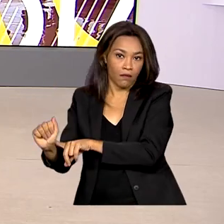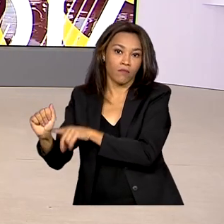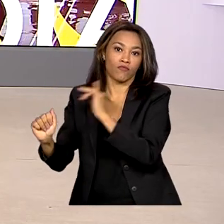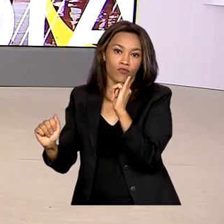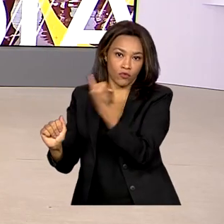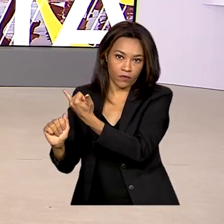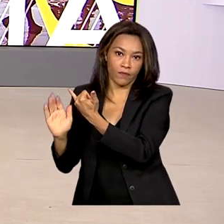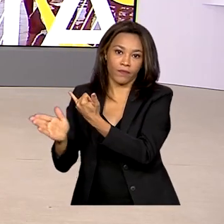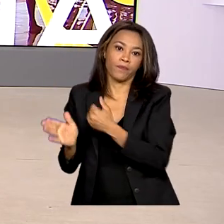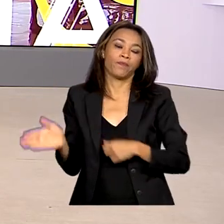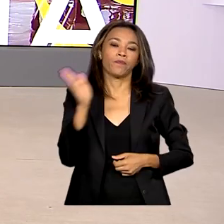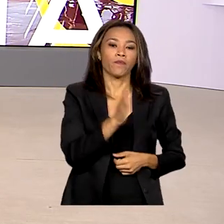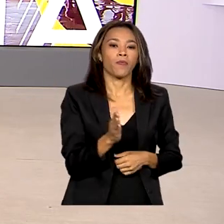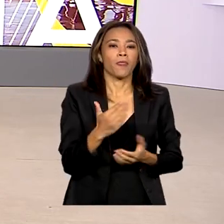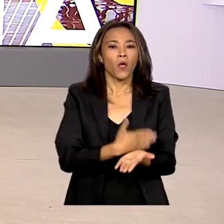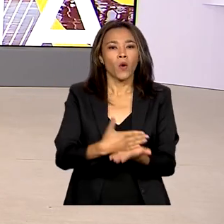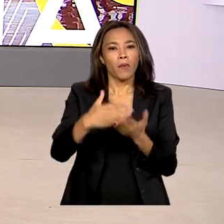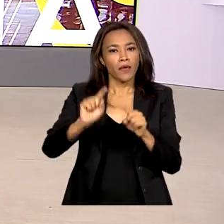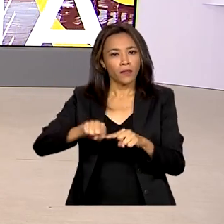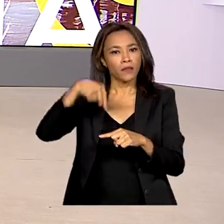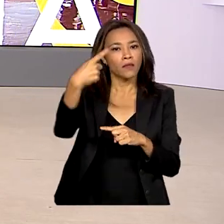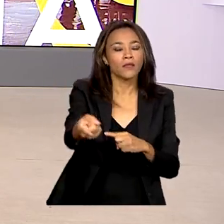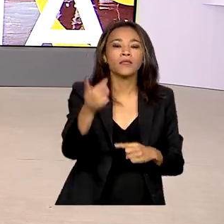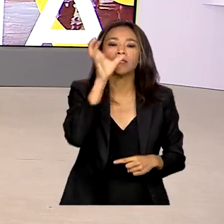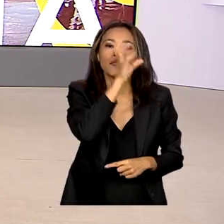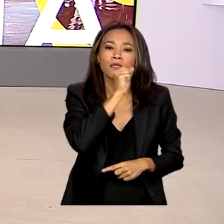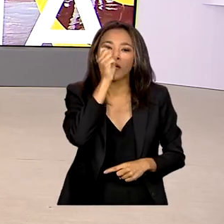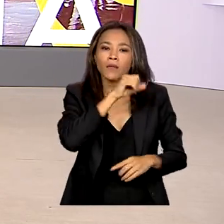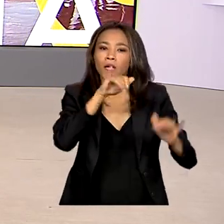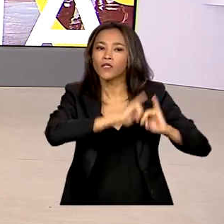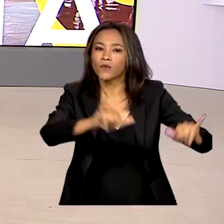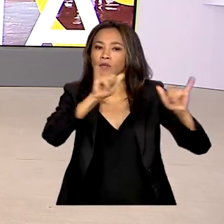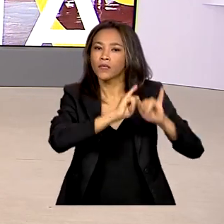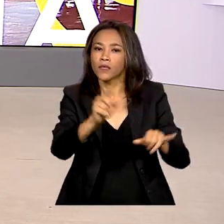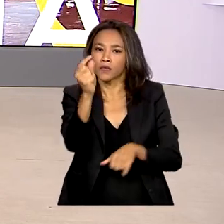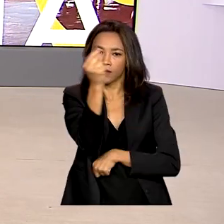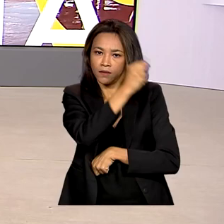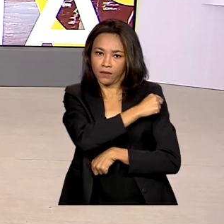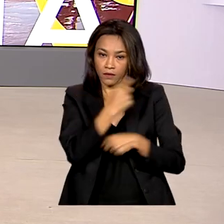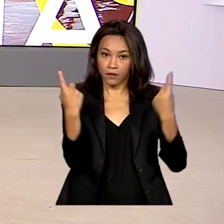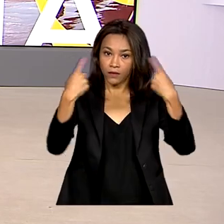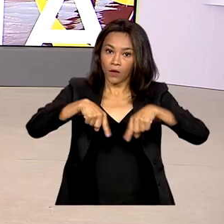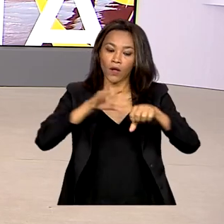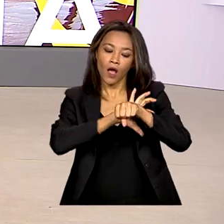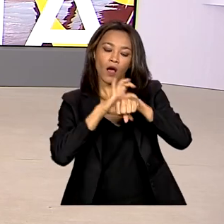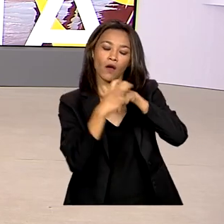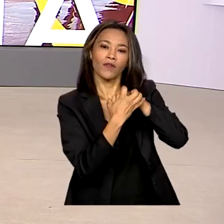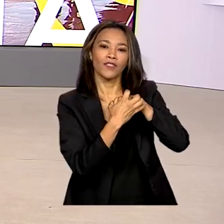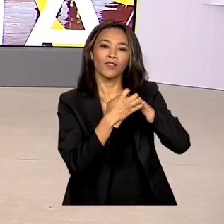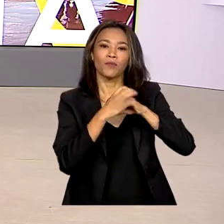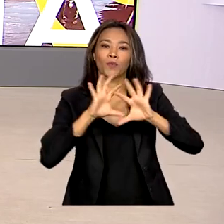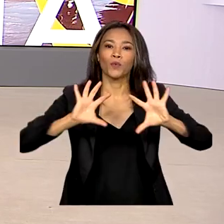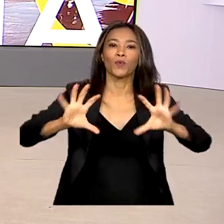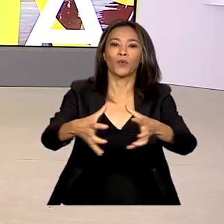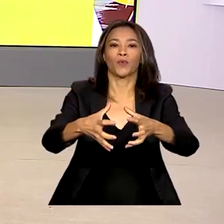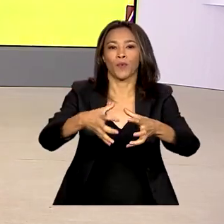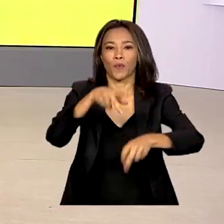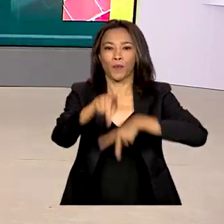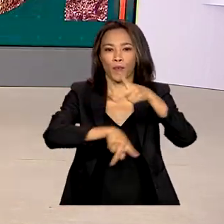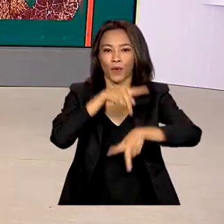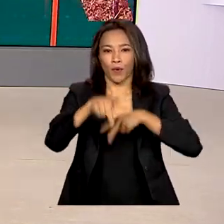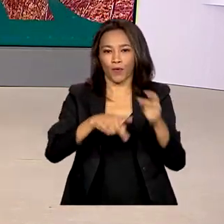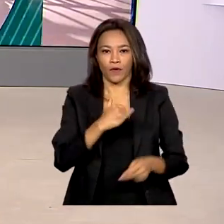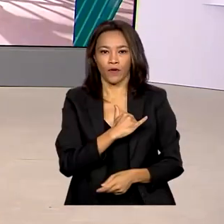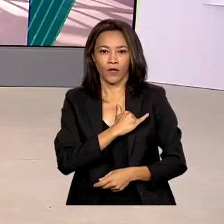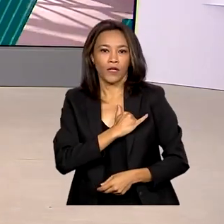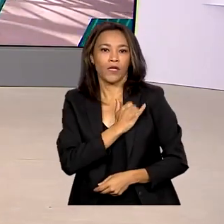Começa no próximo sábado a campanha de vacinação contra a covid-19 para o povo Yanomami. A imunização,